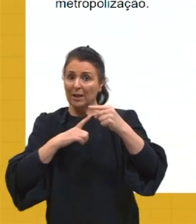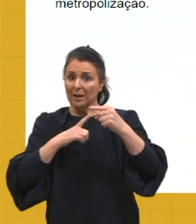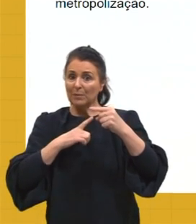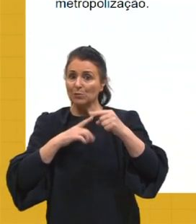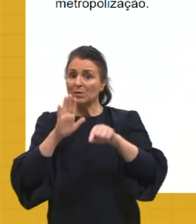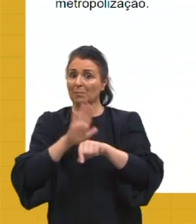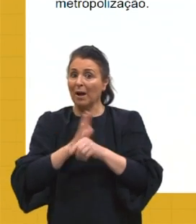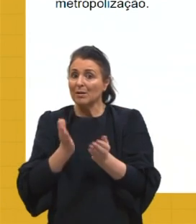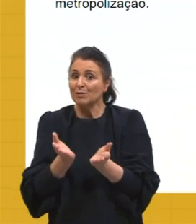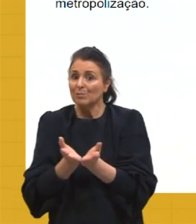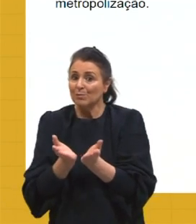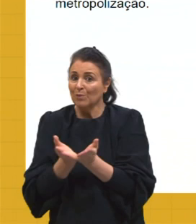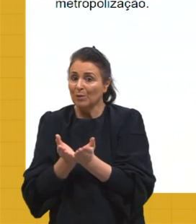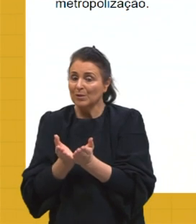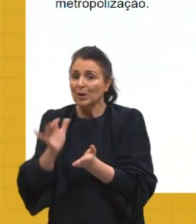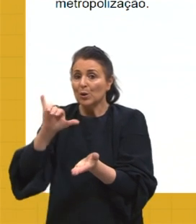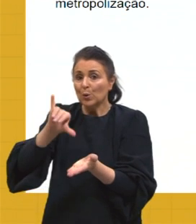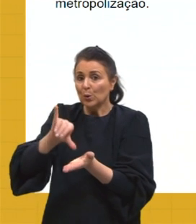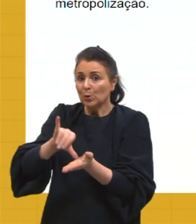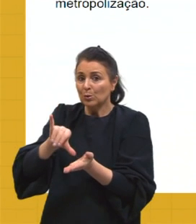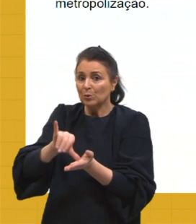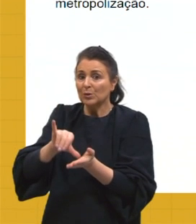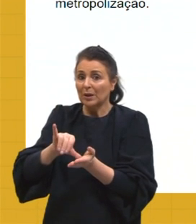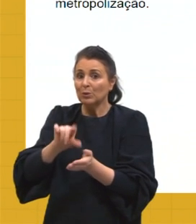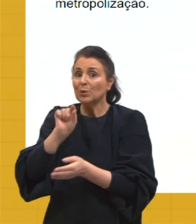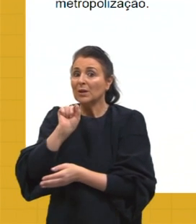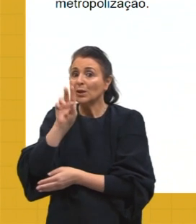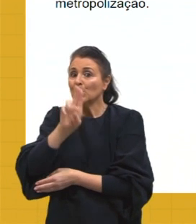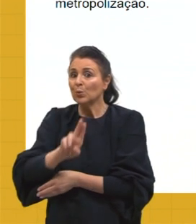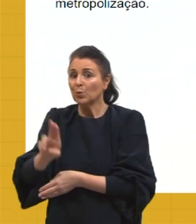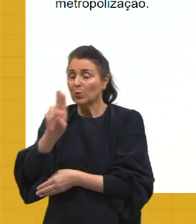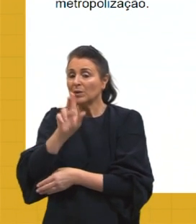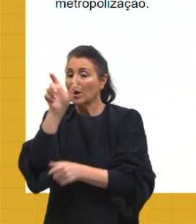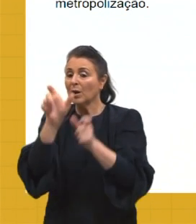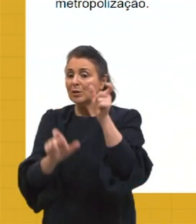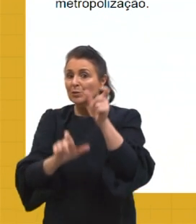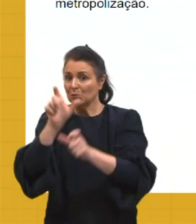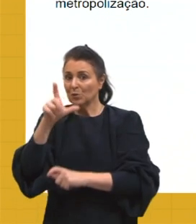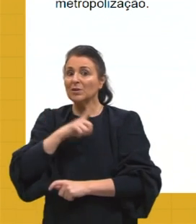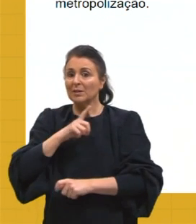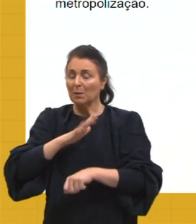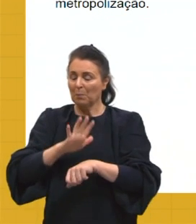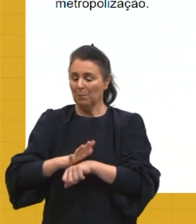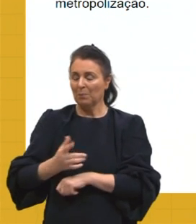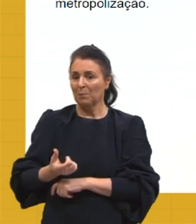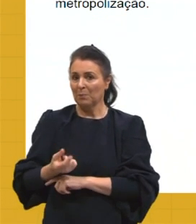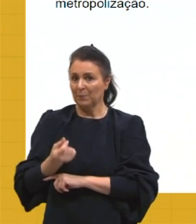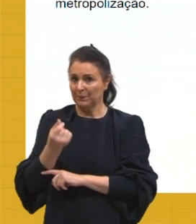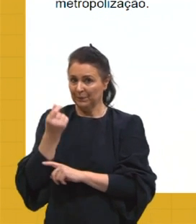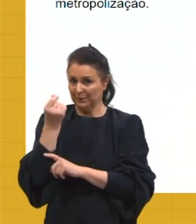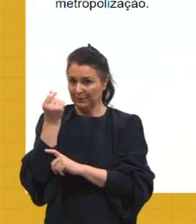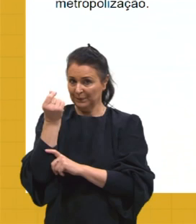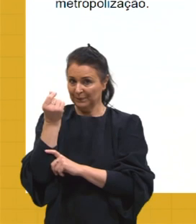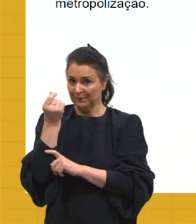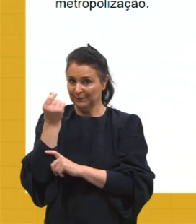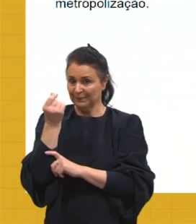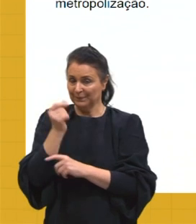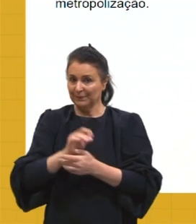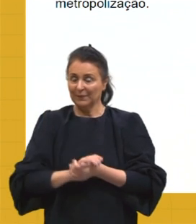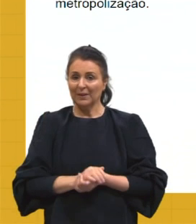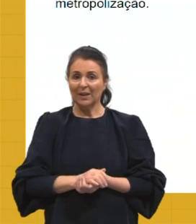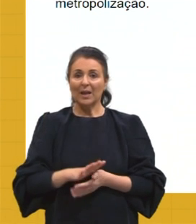enquanto que o centro fica justamente ocupado pelas pessoas que têm um pouco mais de dinheiro, tá,